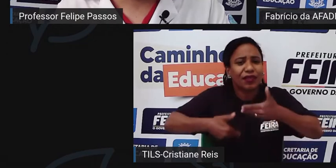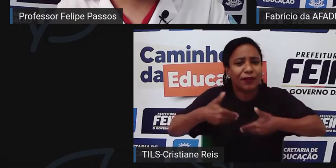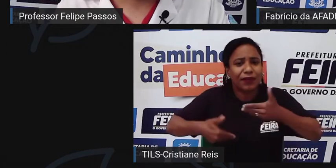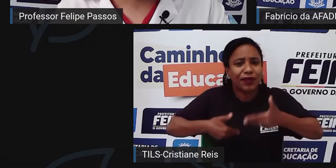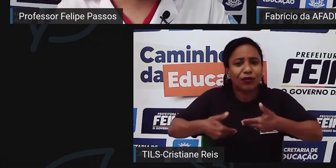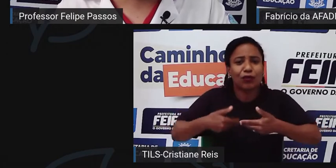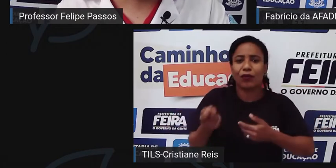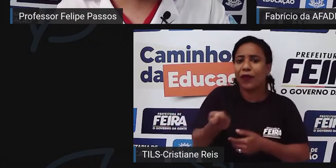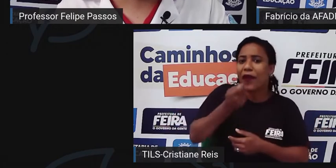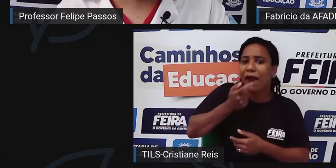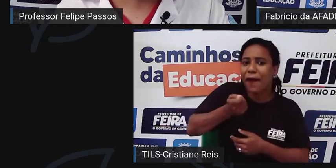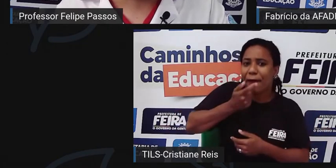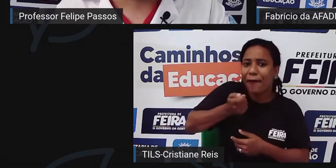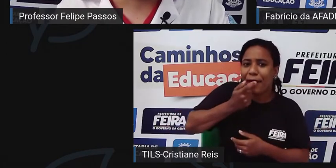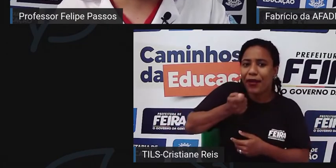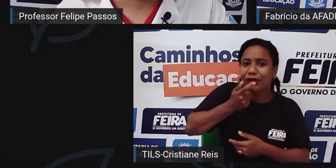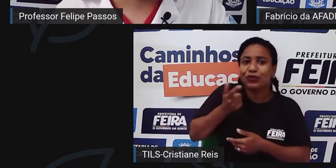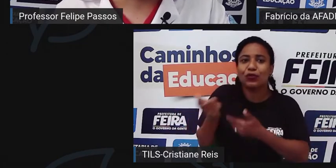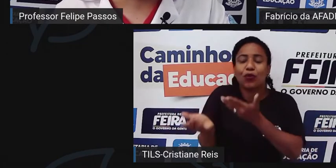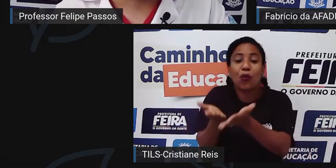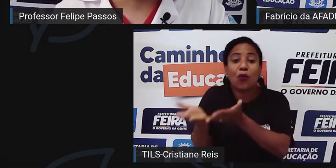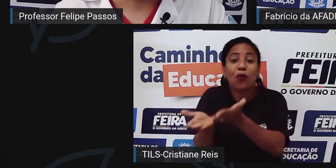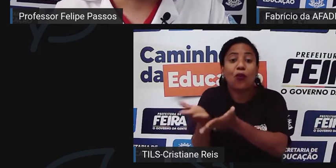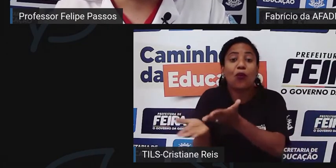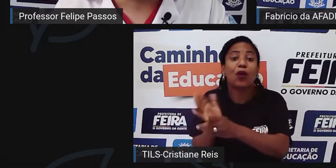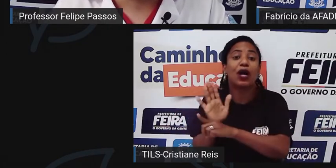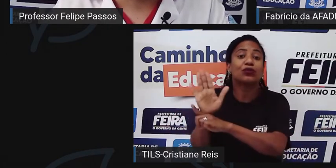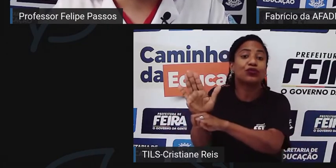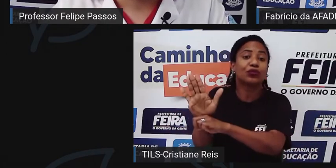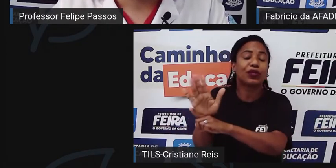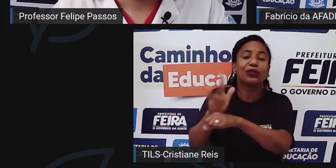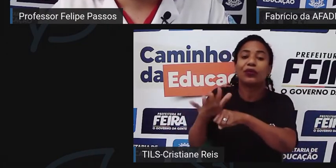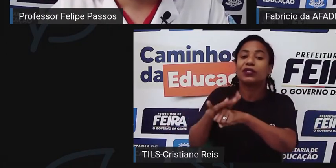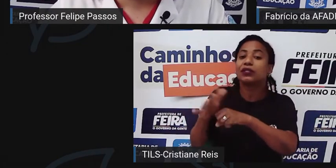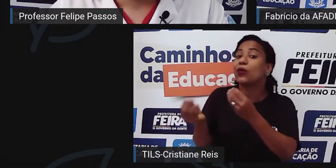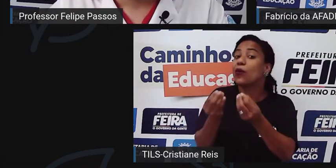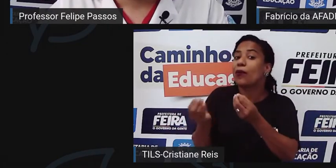quais são os remédios que se usam para tratar, como é que é o tratamento dessa doença?